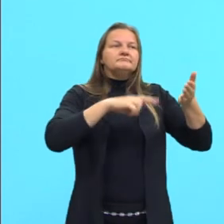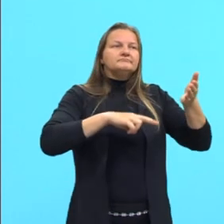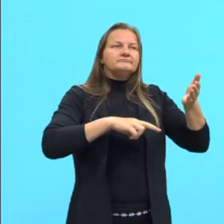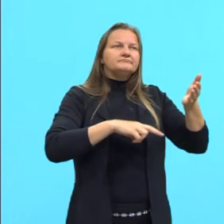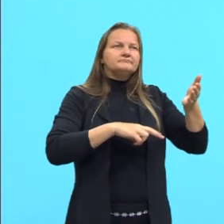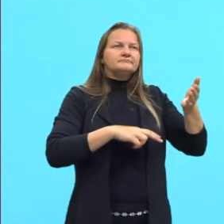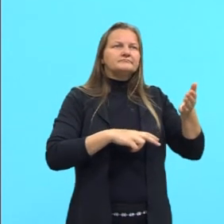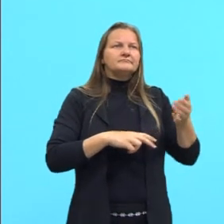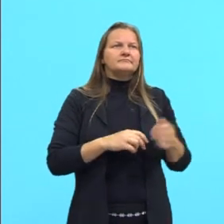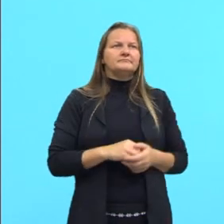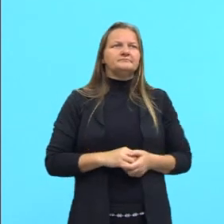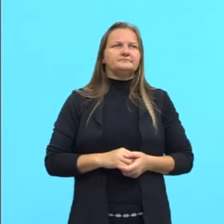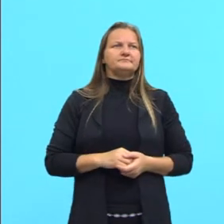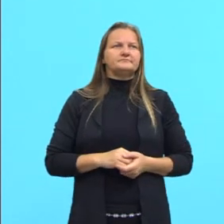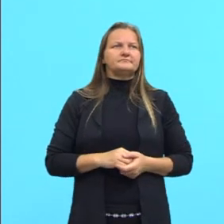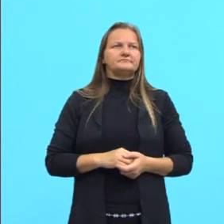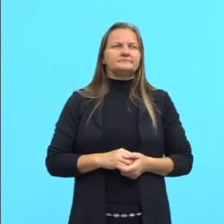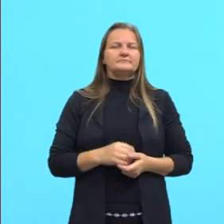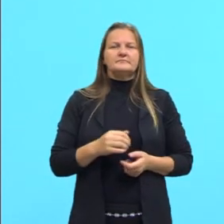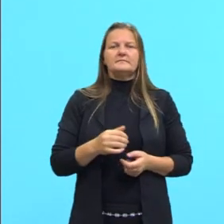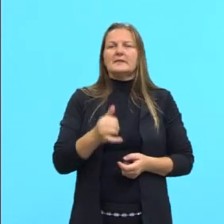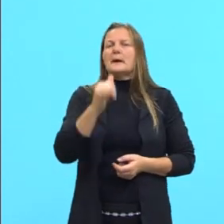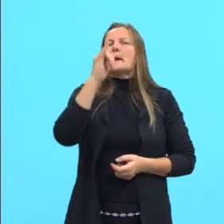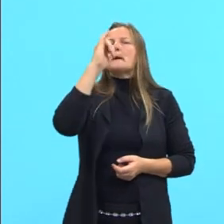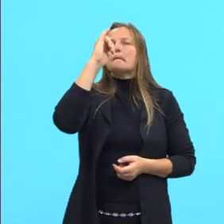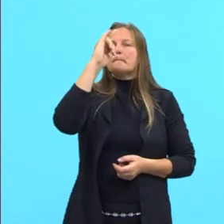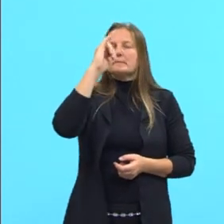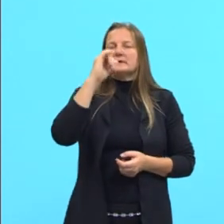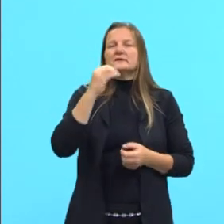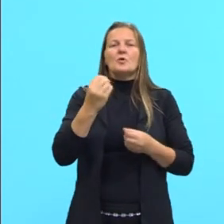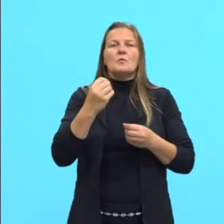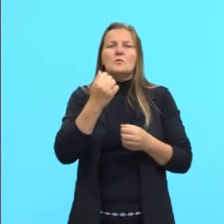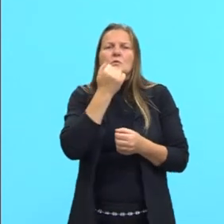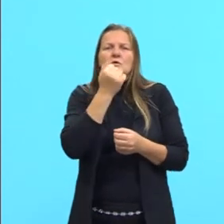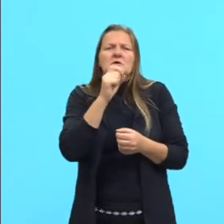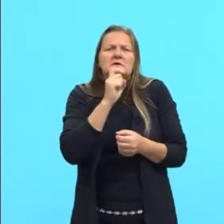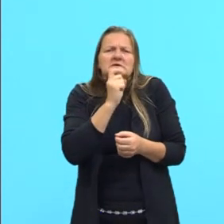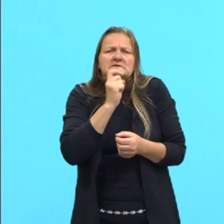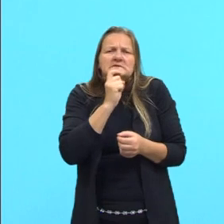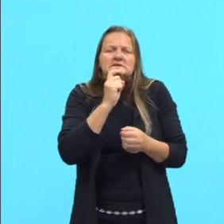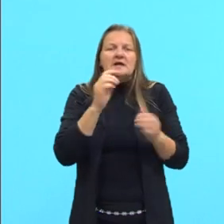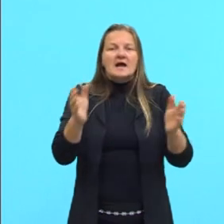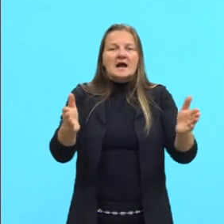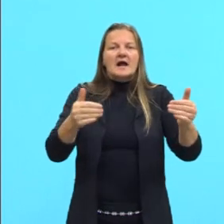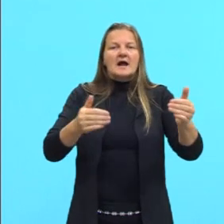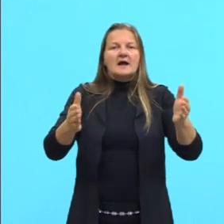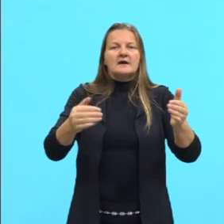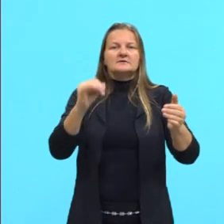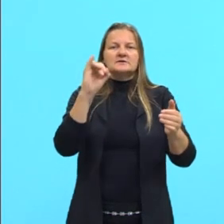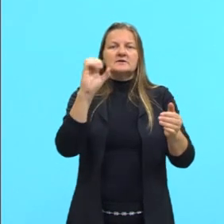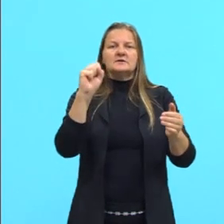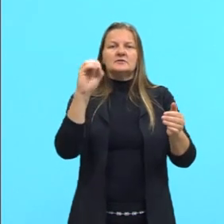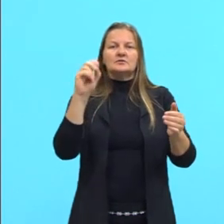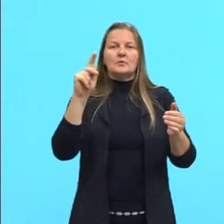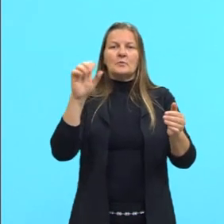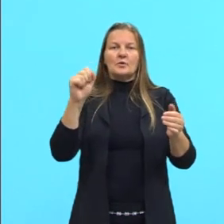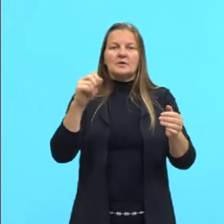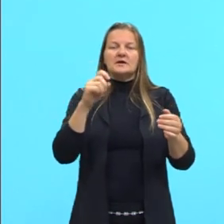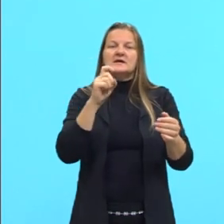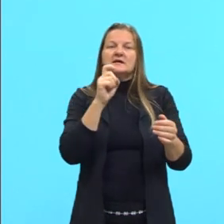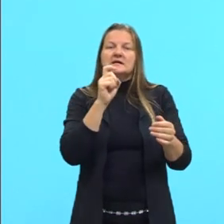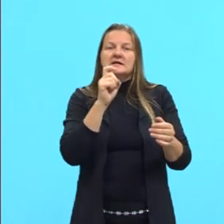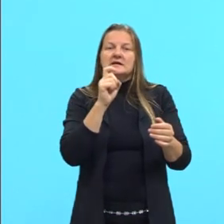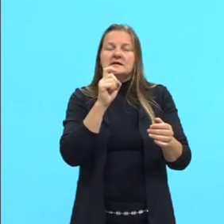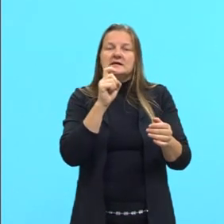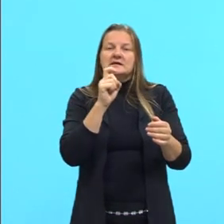Bebidas podem ser refrigeradas de modo mais rápido, utilizando-se caixas de isopor contendo gelo e um pouco de sal